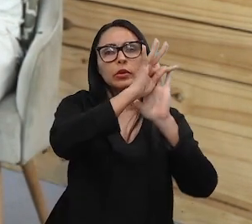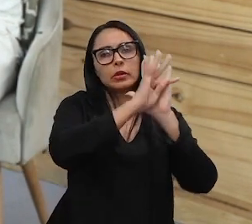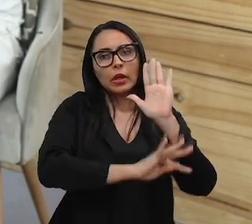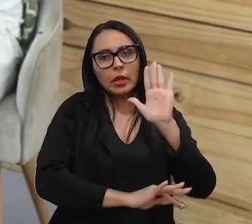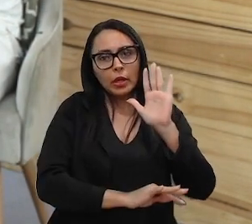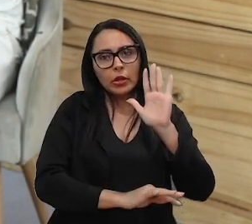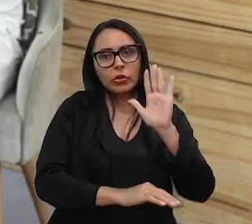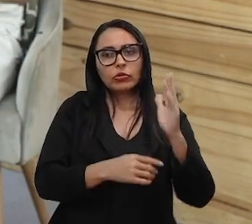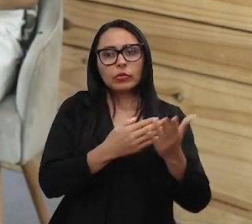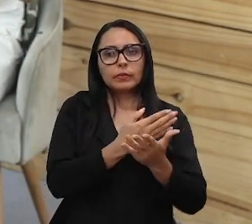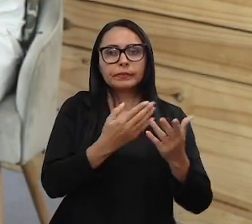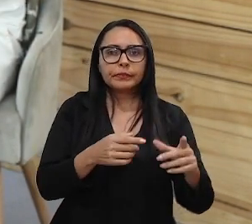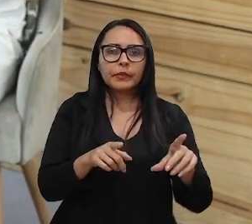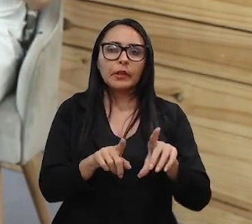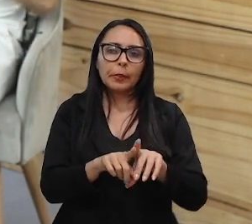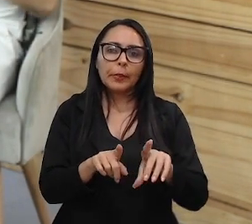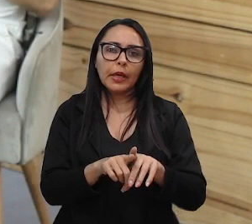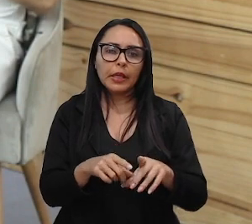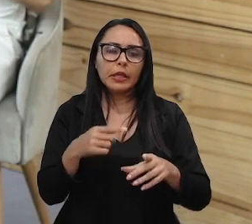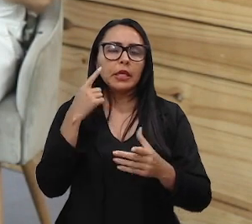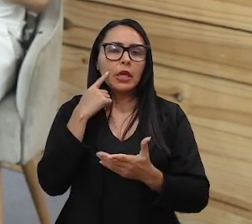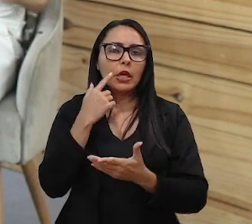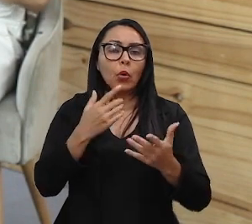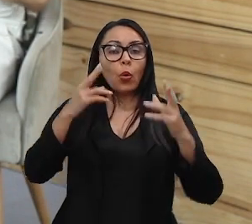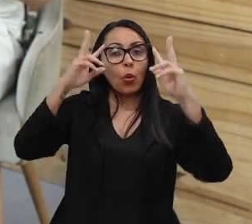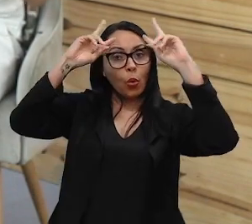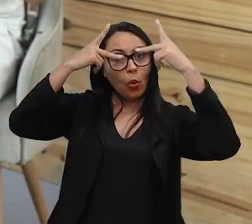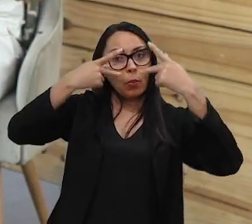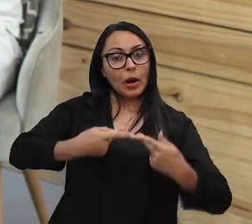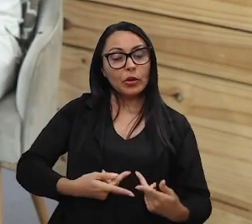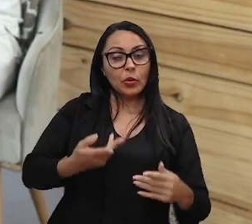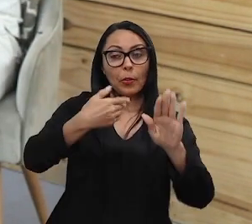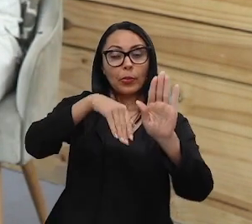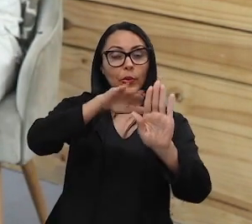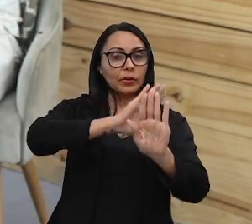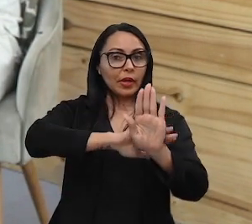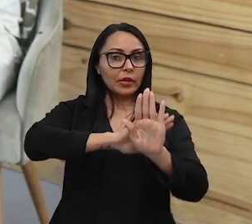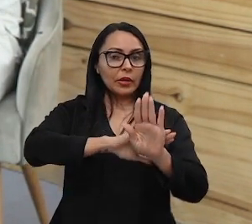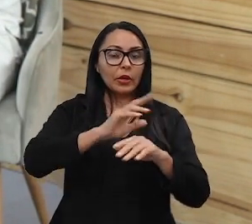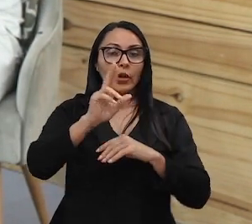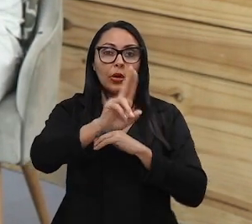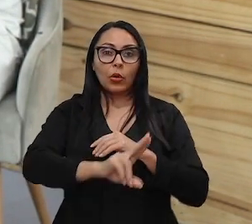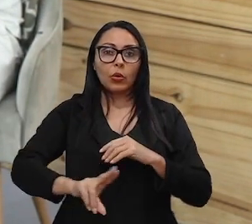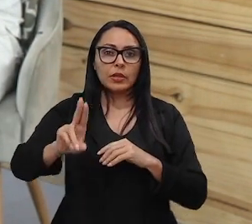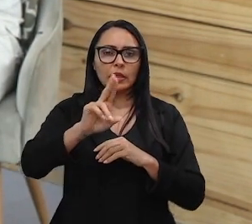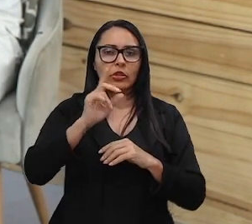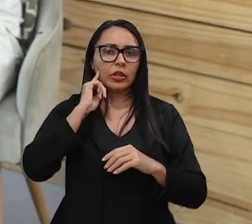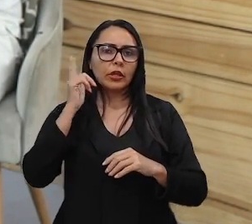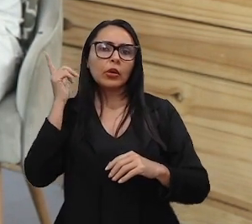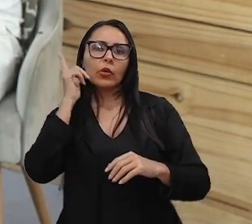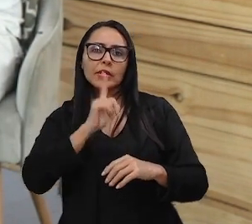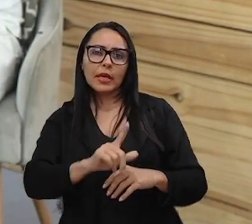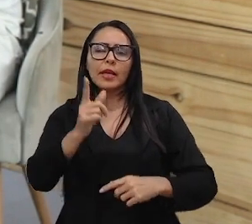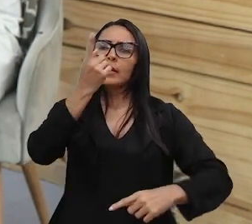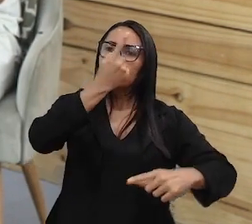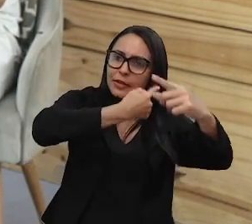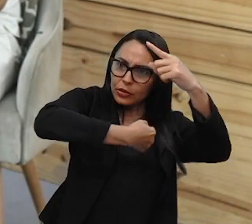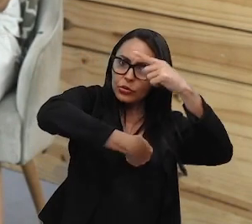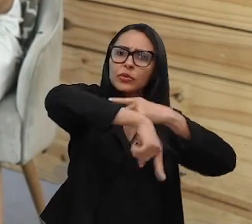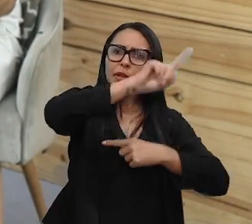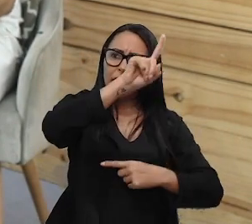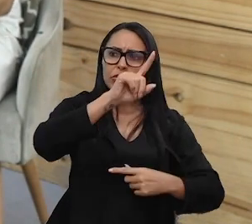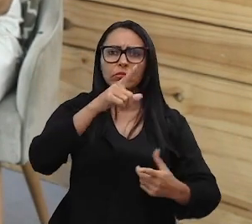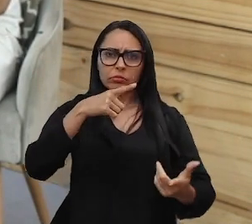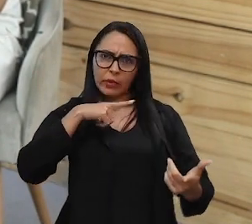correção de textos, mesmo com o fator humano por trás. Você acha que, utilizando dessa forma, a gente consegue ter sucesso em atividades